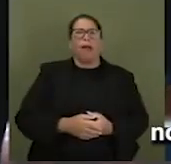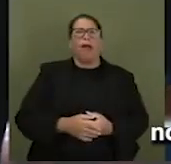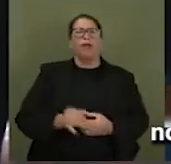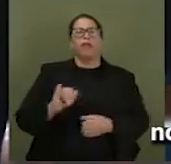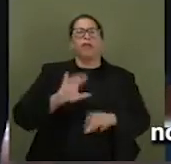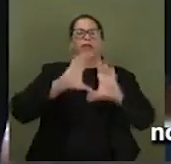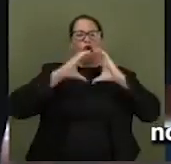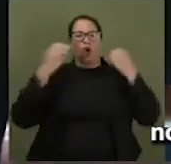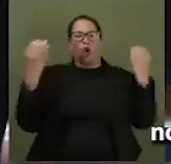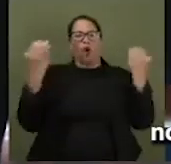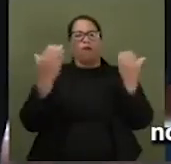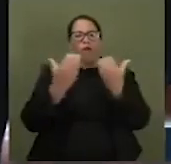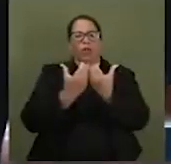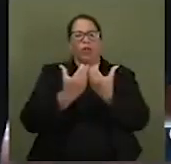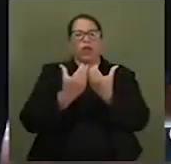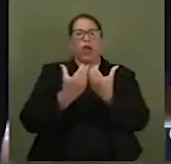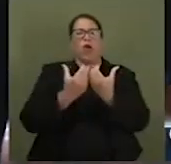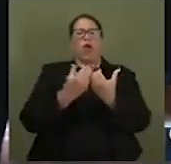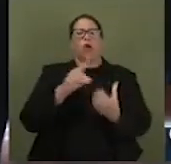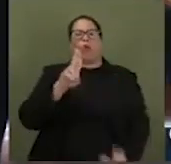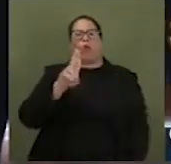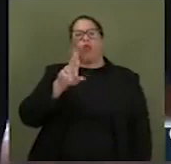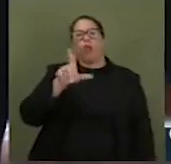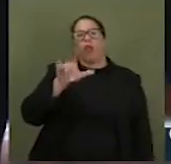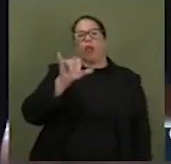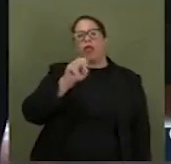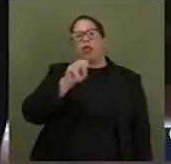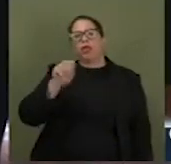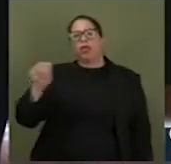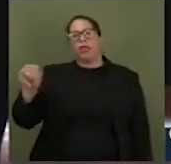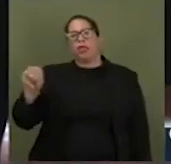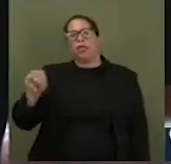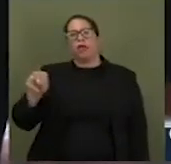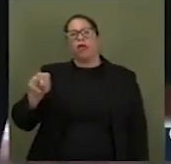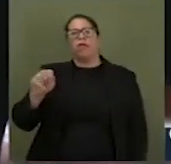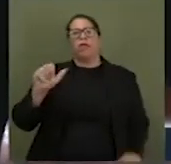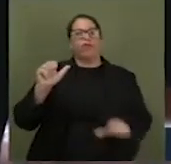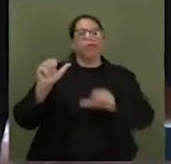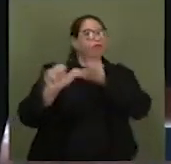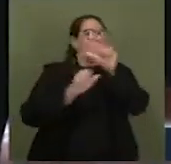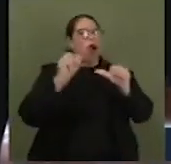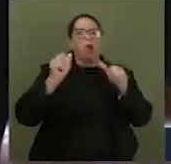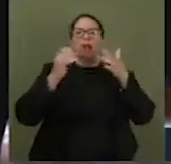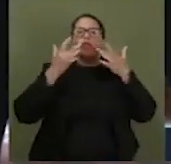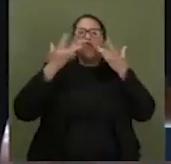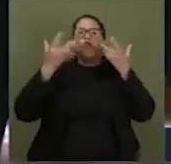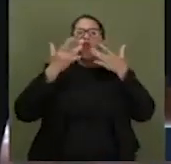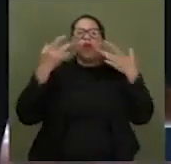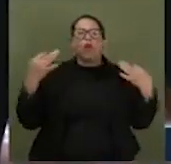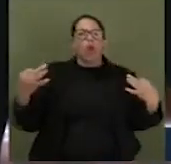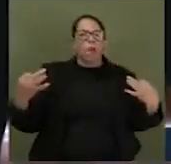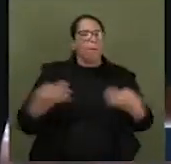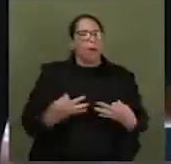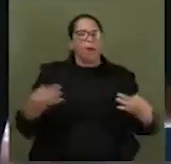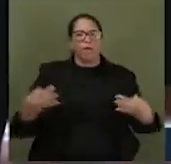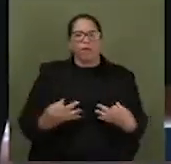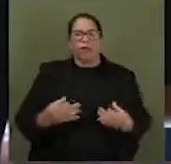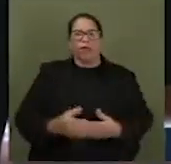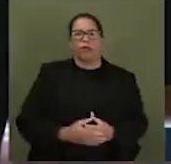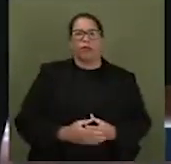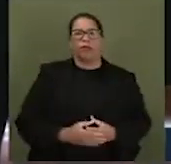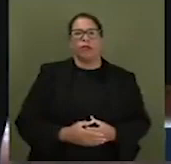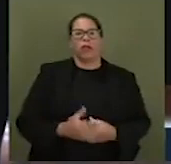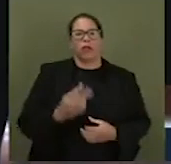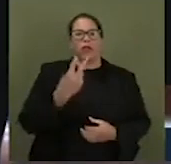convenções Ulisses Guimarães, que foi transformado num teatro belíssimo. Sendo 200